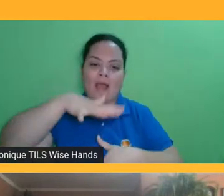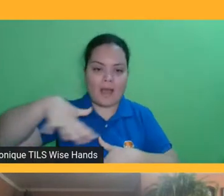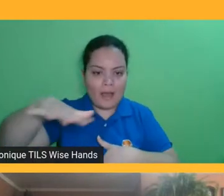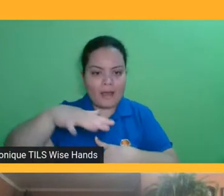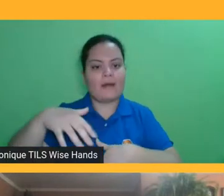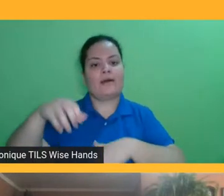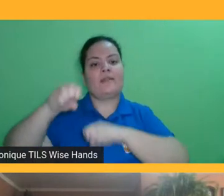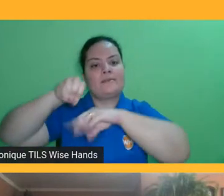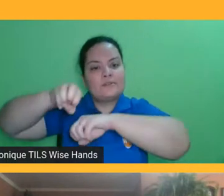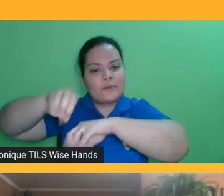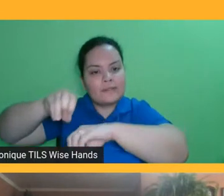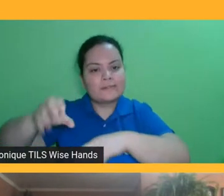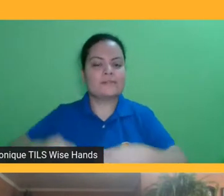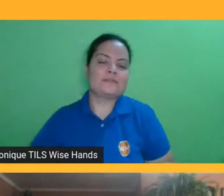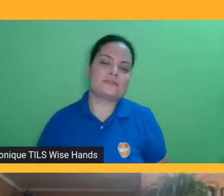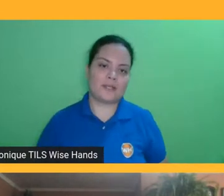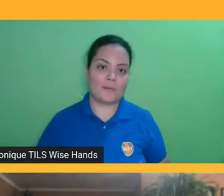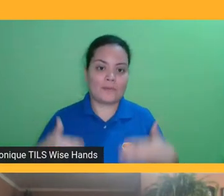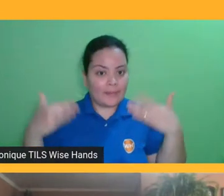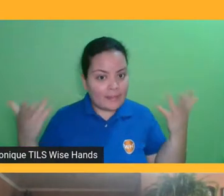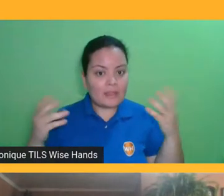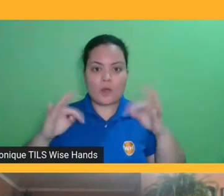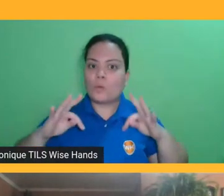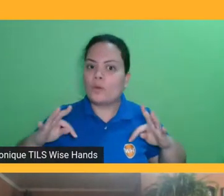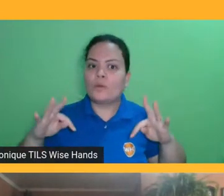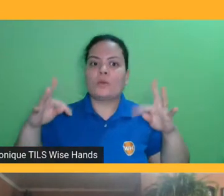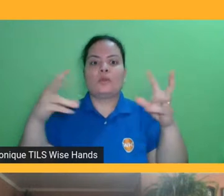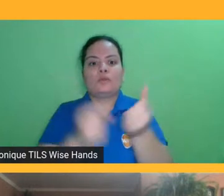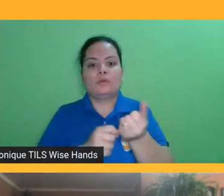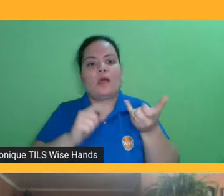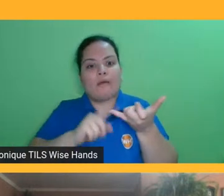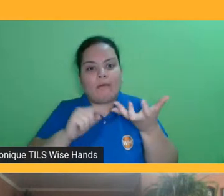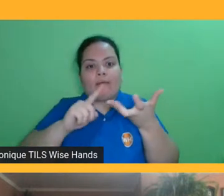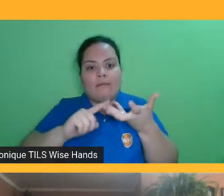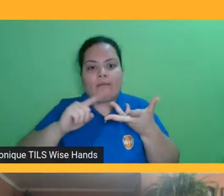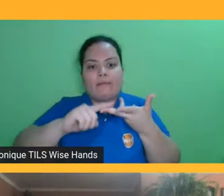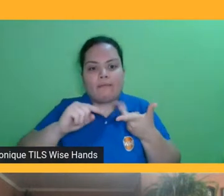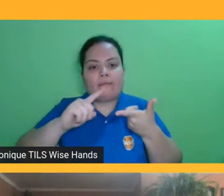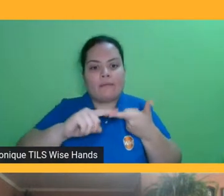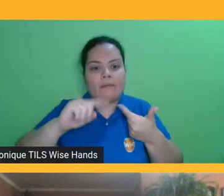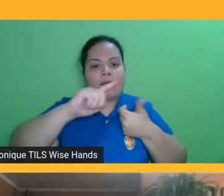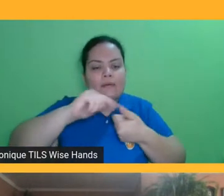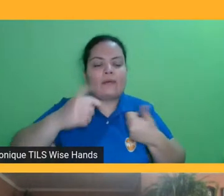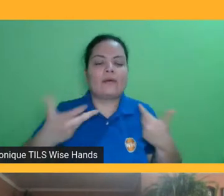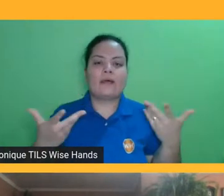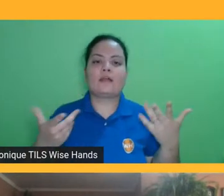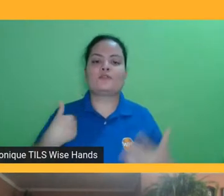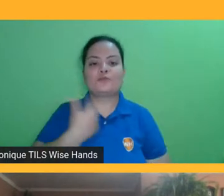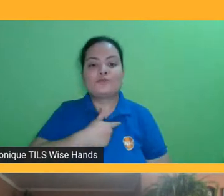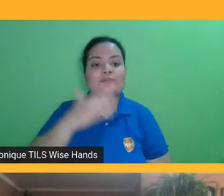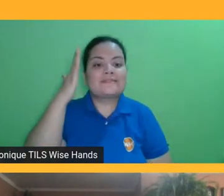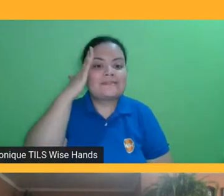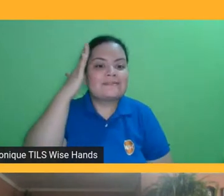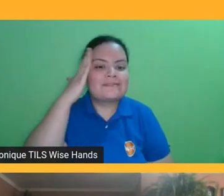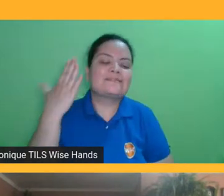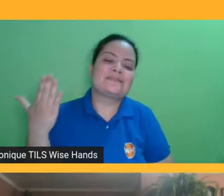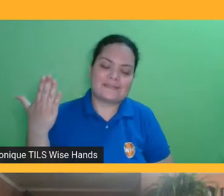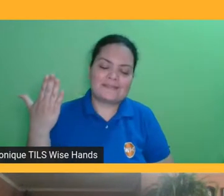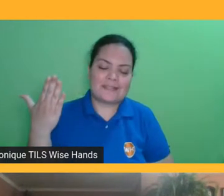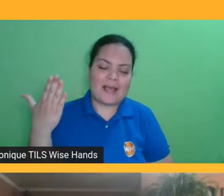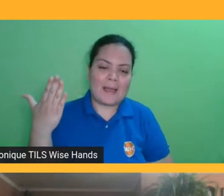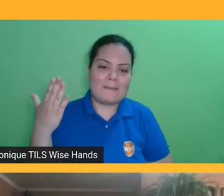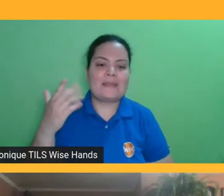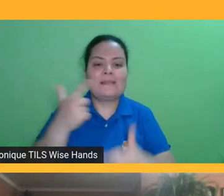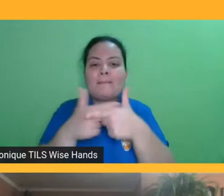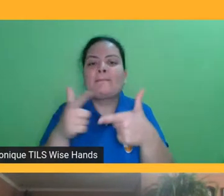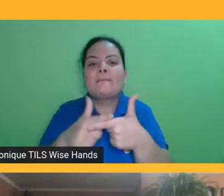assim como e isso tudo que a gente já sabe, essa falta de investimento geral e esse problema